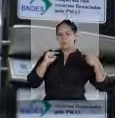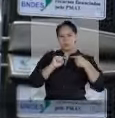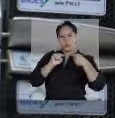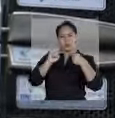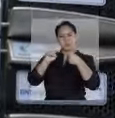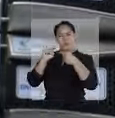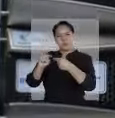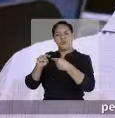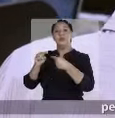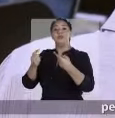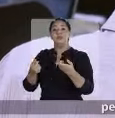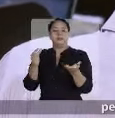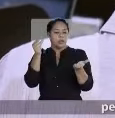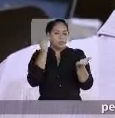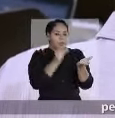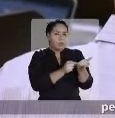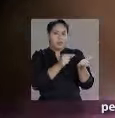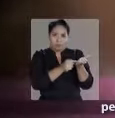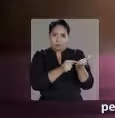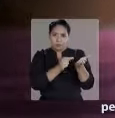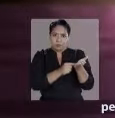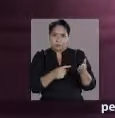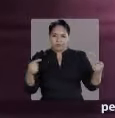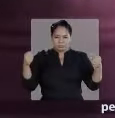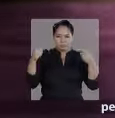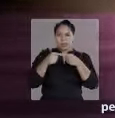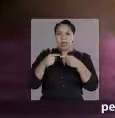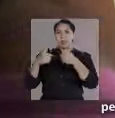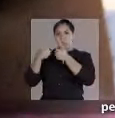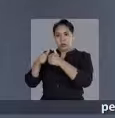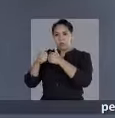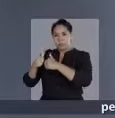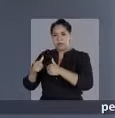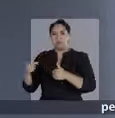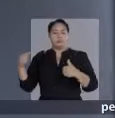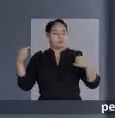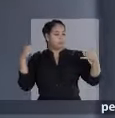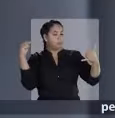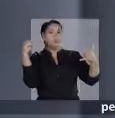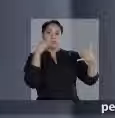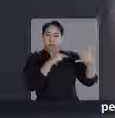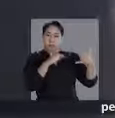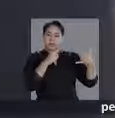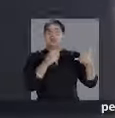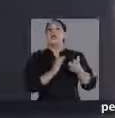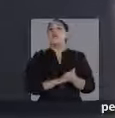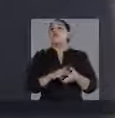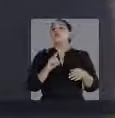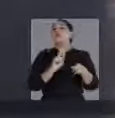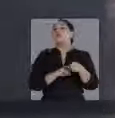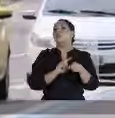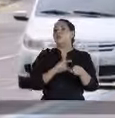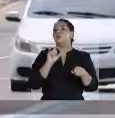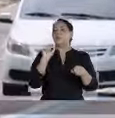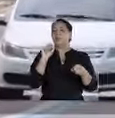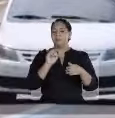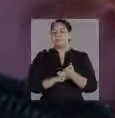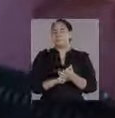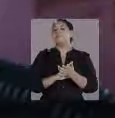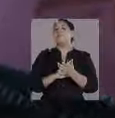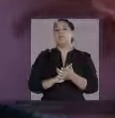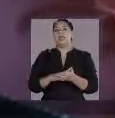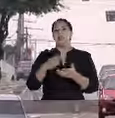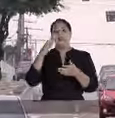em funcionamento, permite criar um aplicativo que vai conectar o ônibus ao seu celular. Você terá acesso a